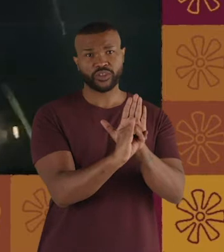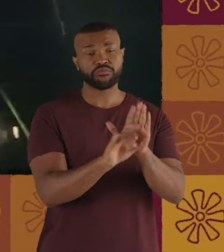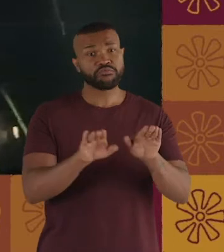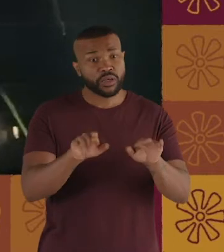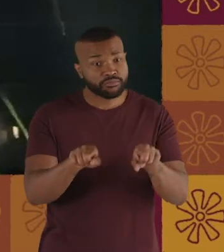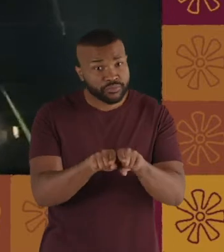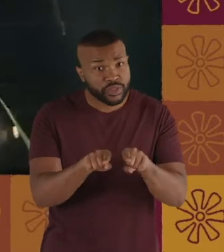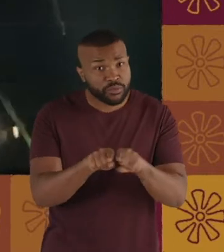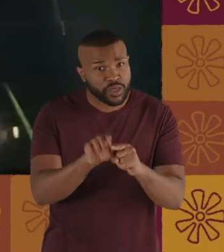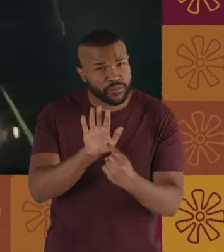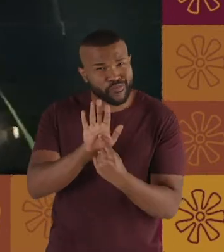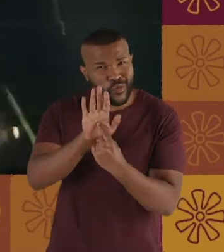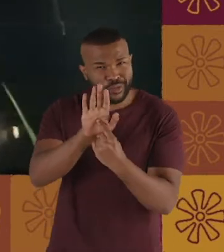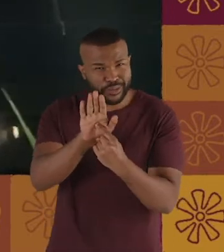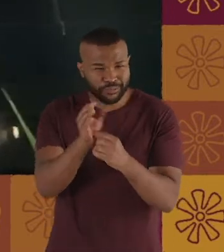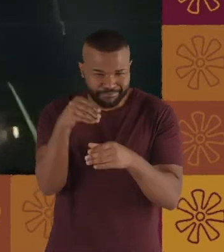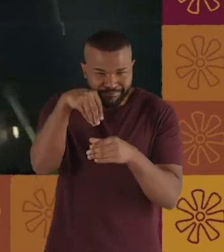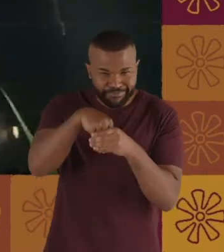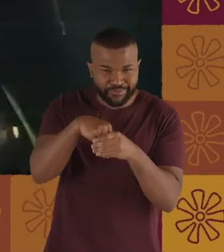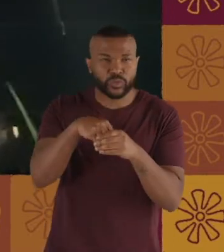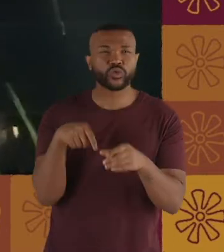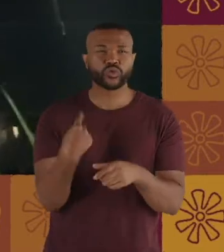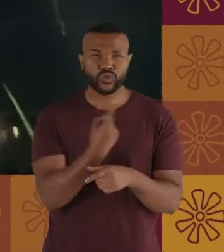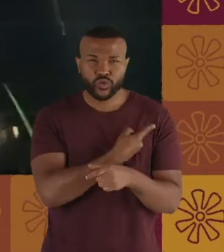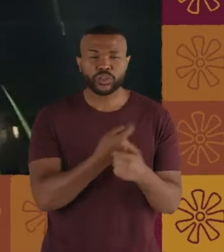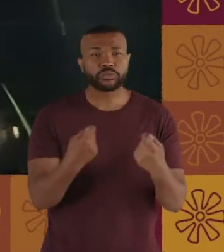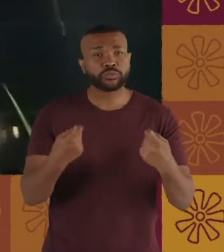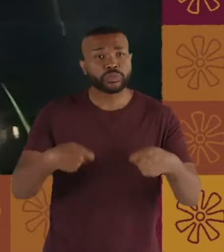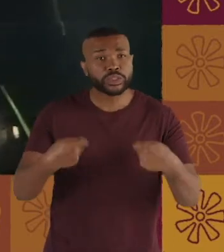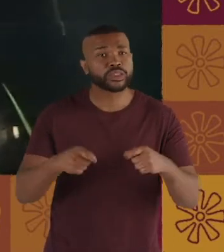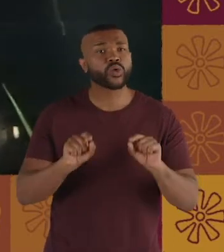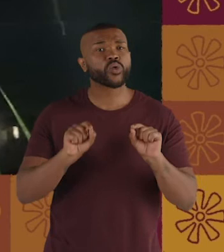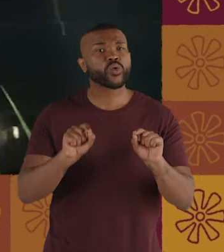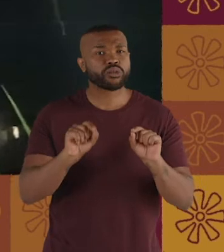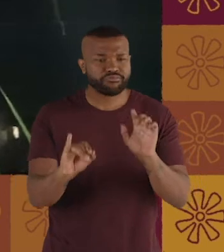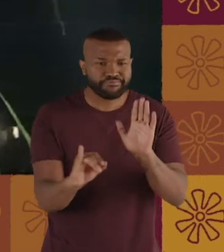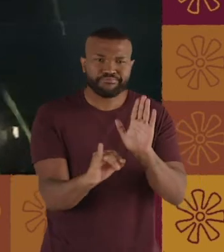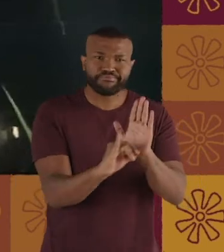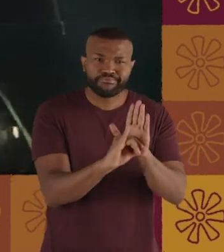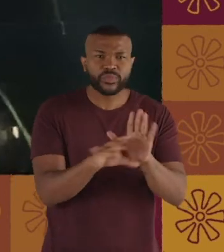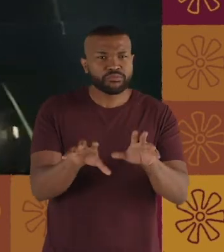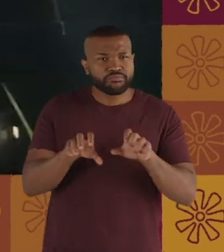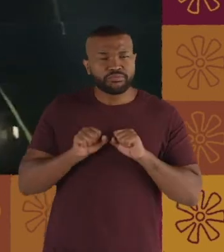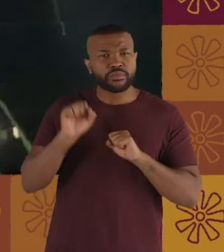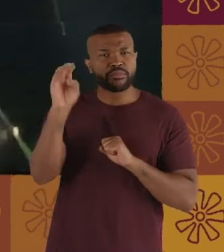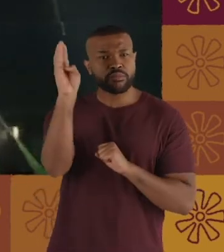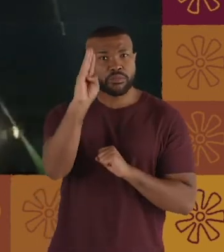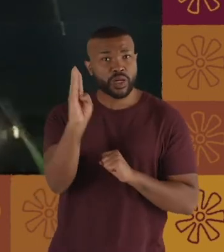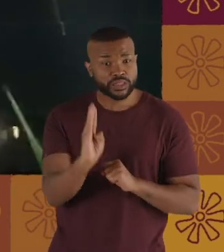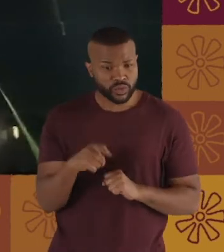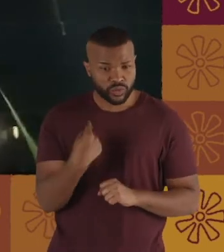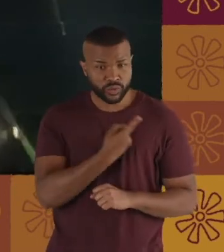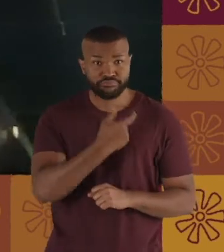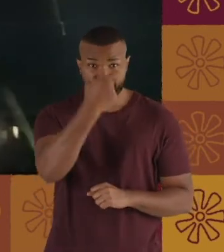coloca na entrelinha que nós precisamos de retomar a nossa identidade brasileira, como